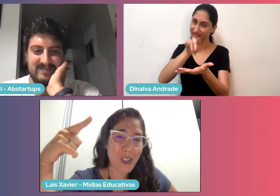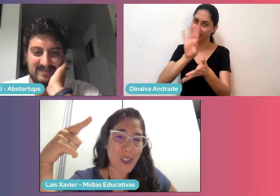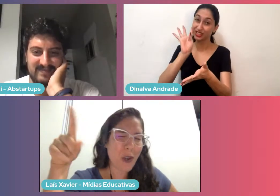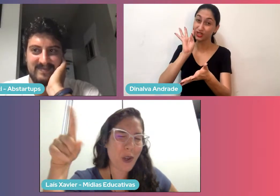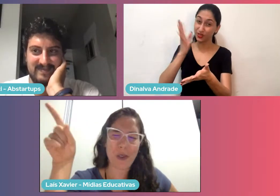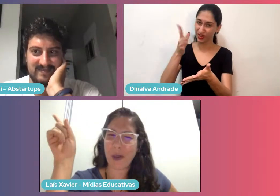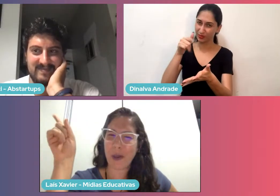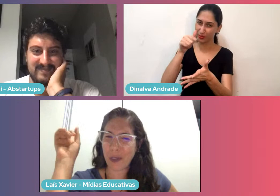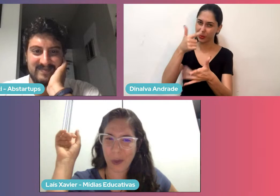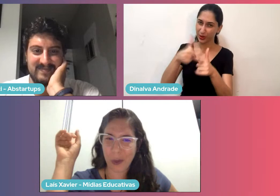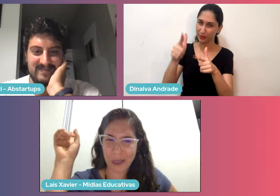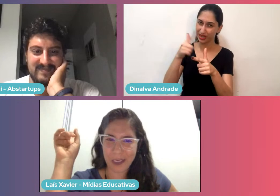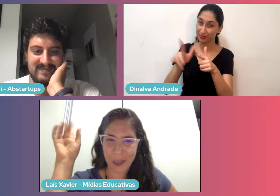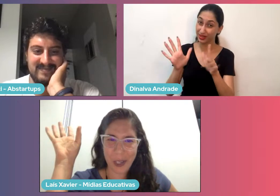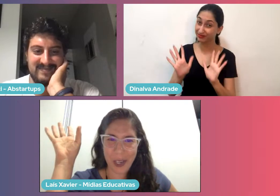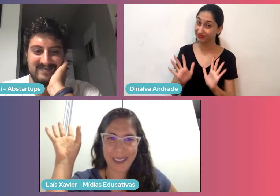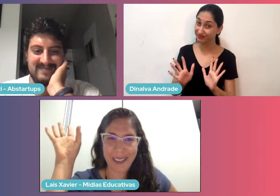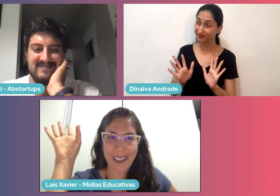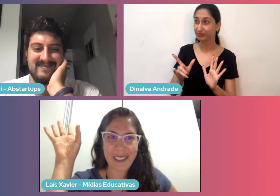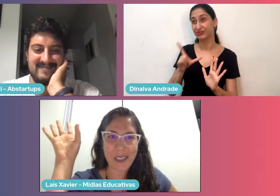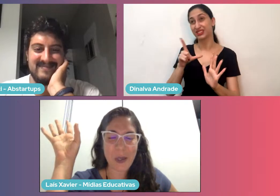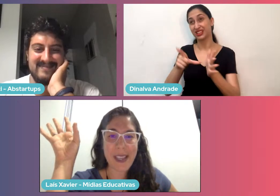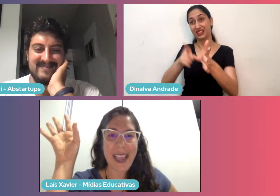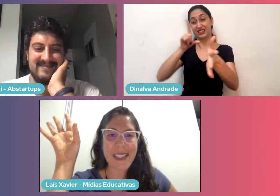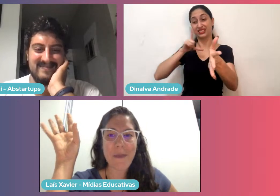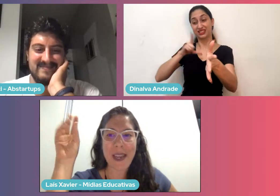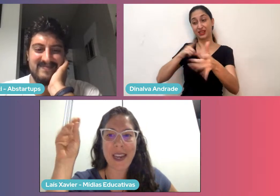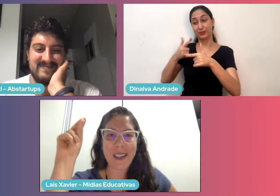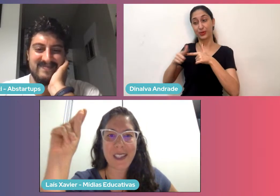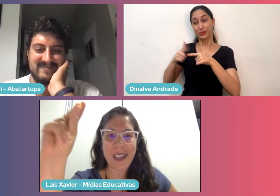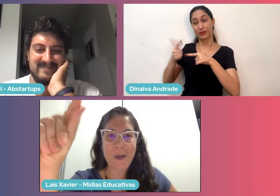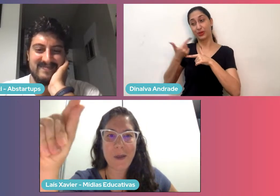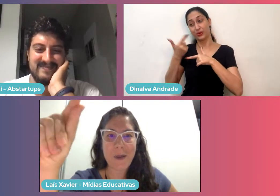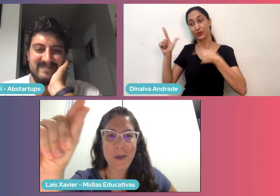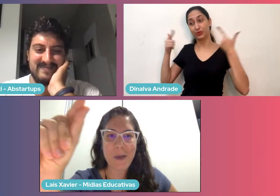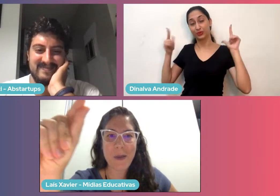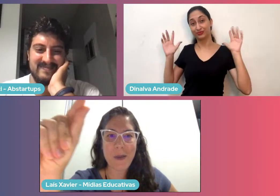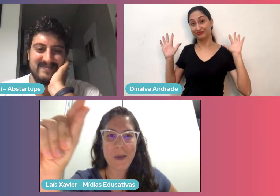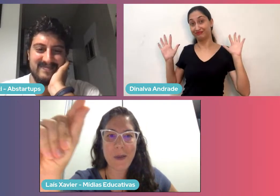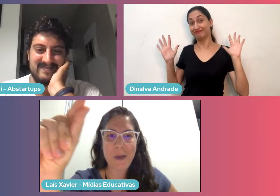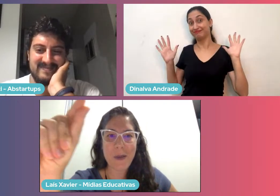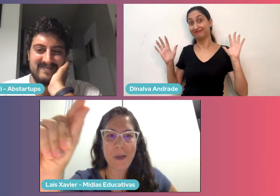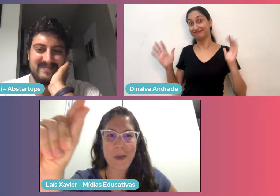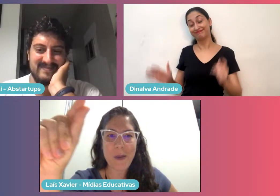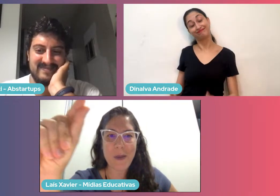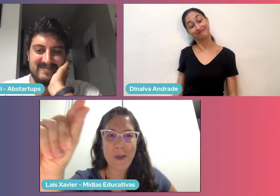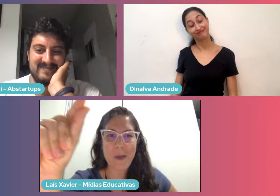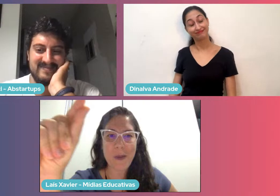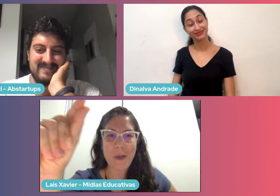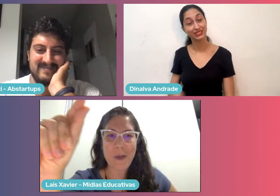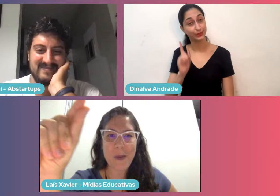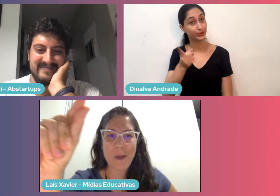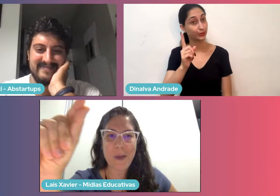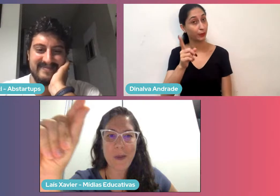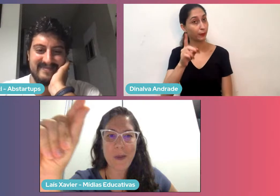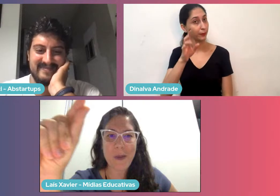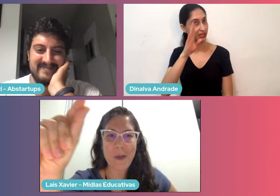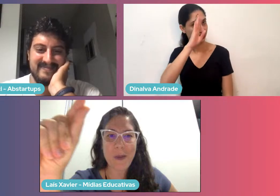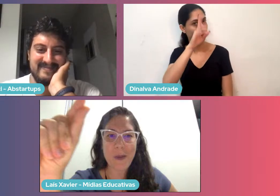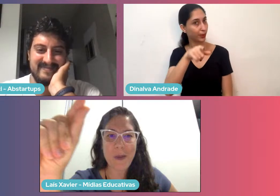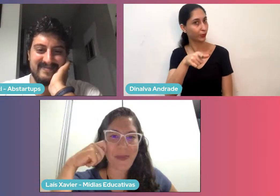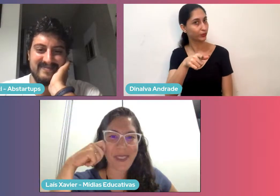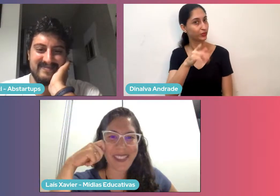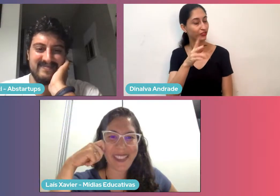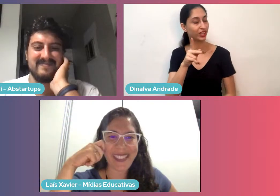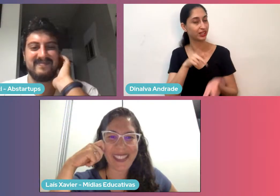antes de resolver outros que eles têm? Então, essa parada eu acho que é o pulo do gato, assim, de verdade.